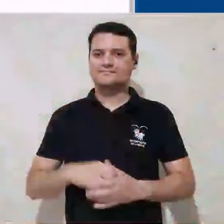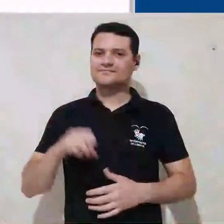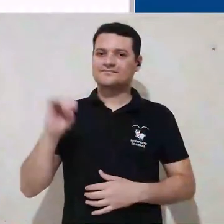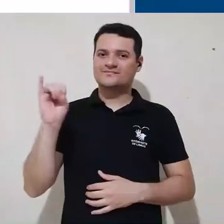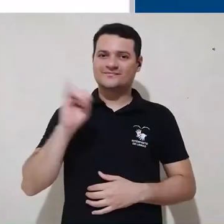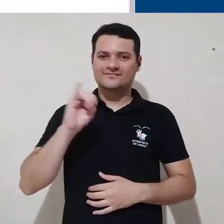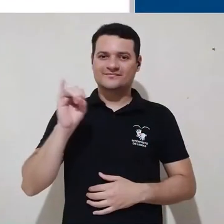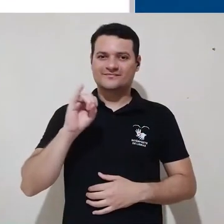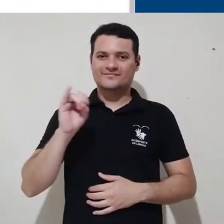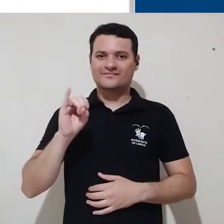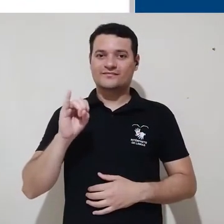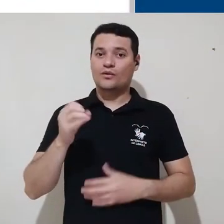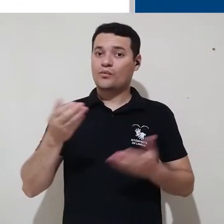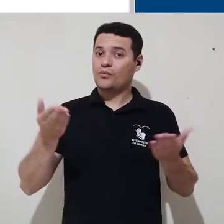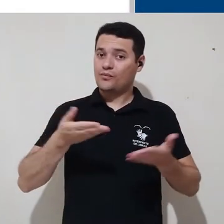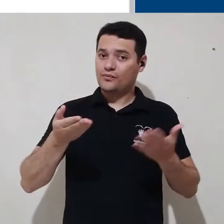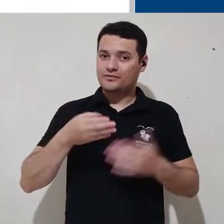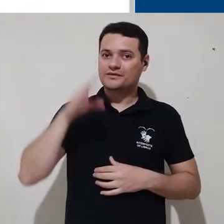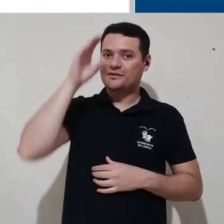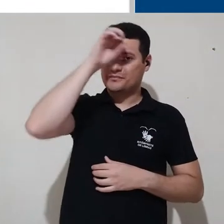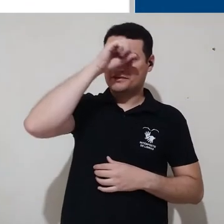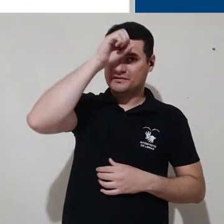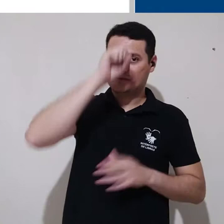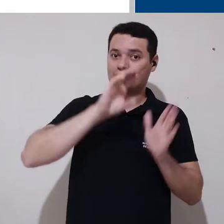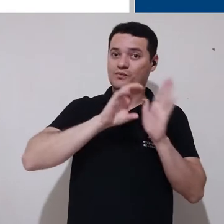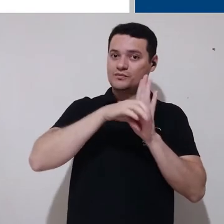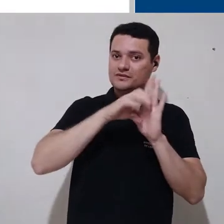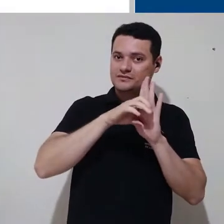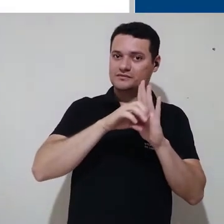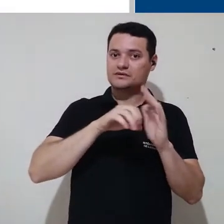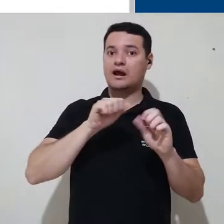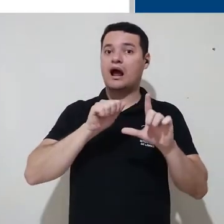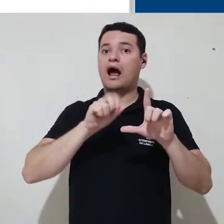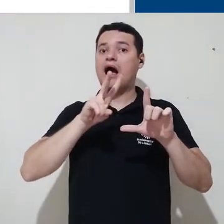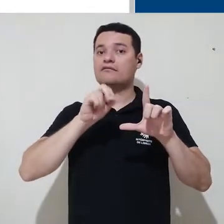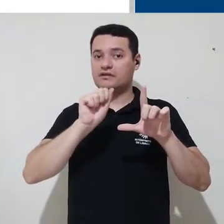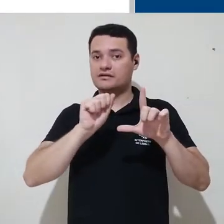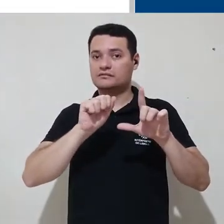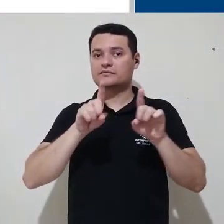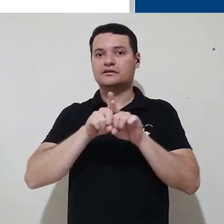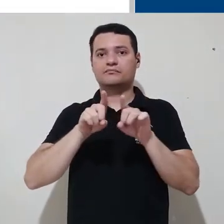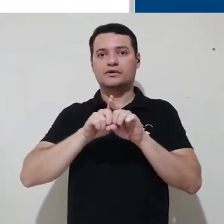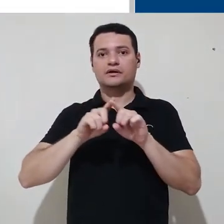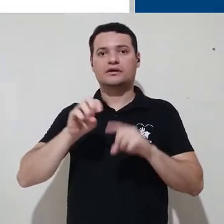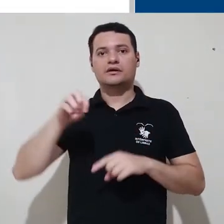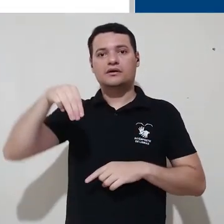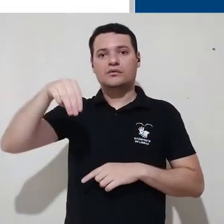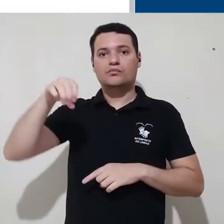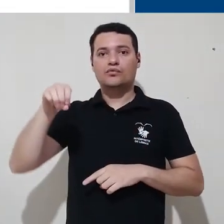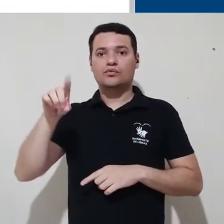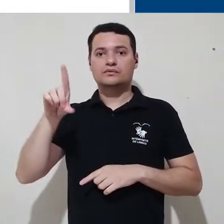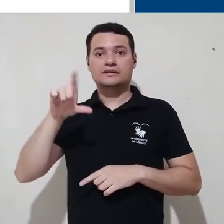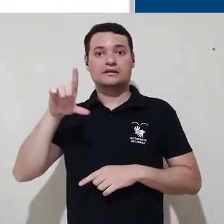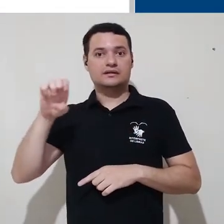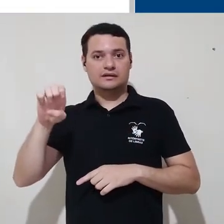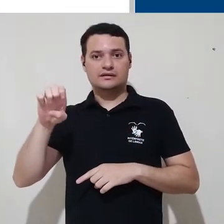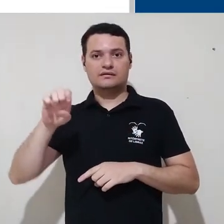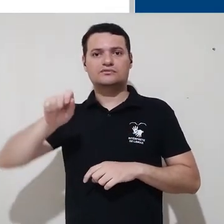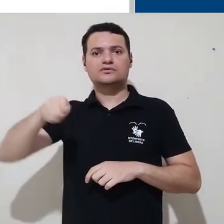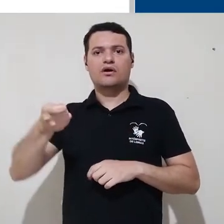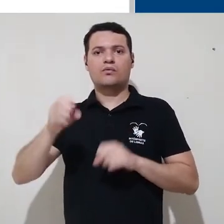Olá, hoje nós vamos aprender os conceitos de Ava e Moodle. O que seria um Ava?